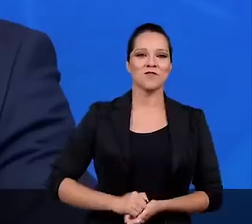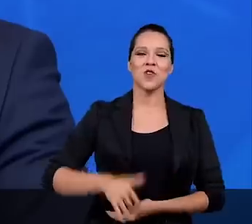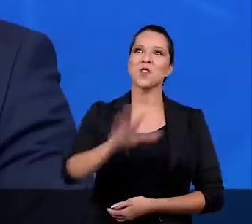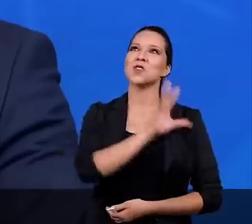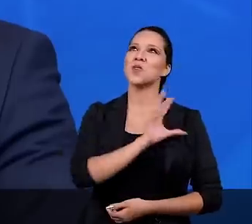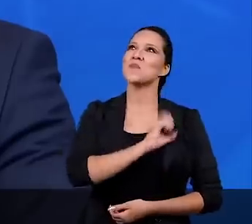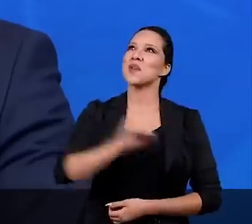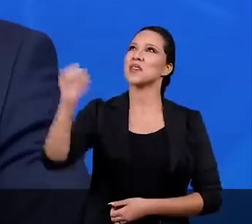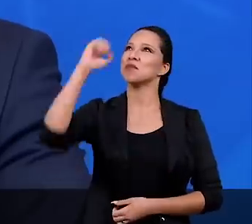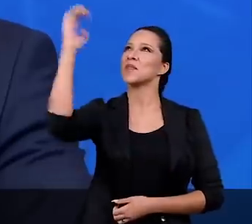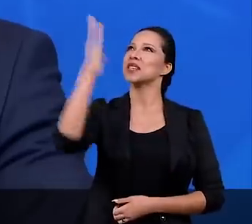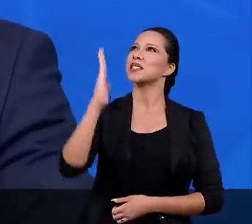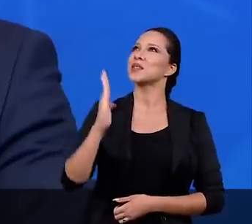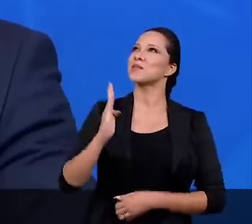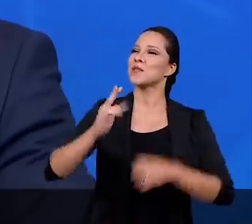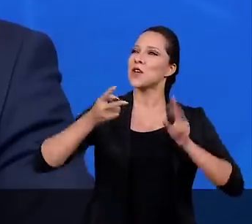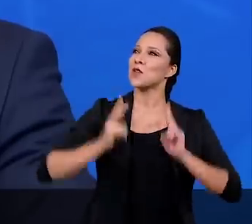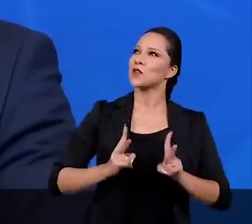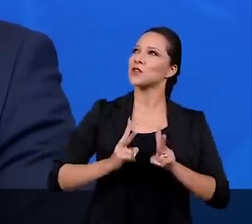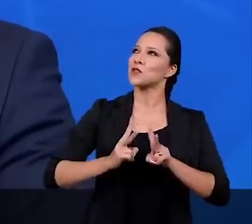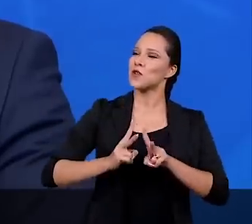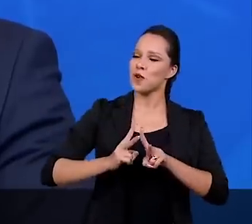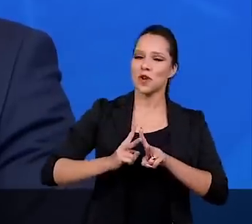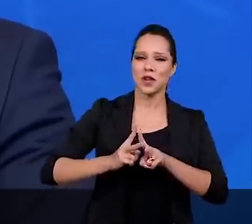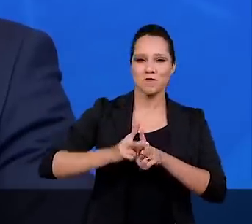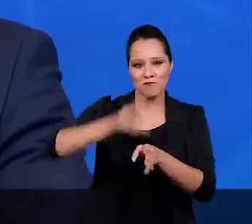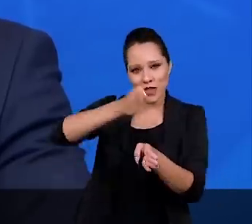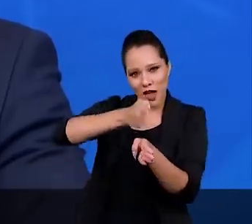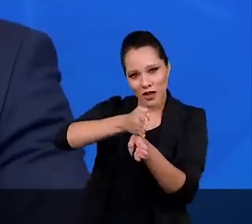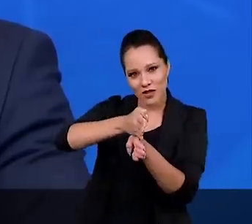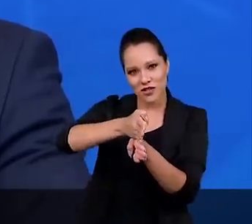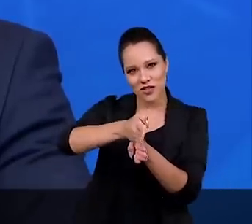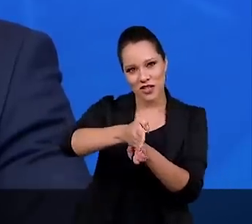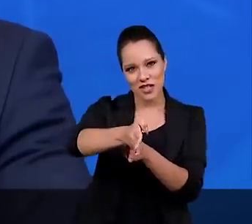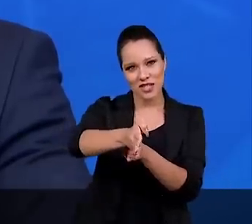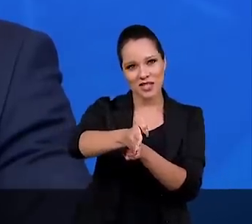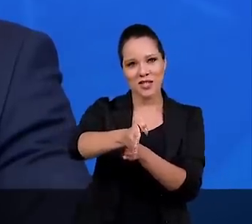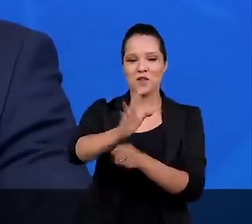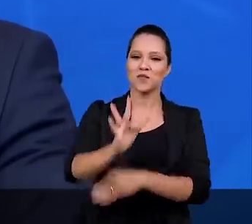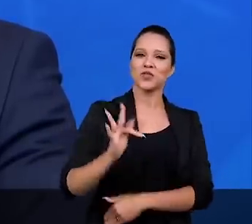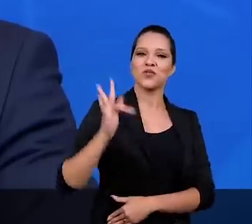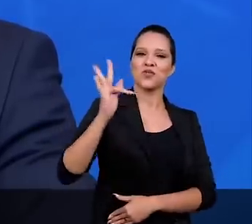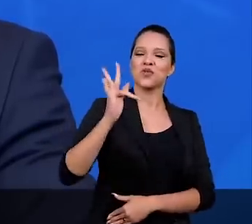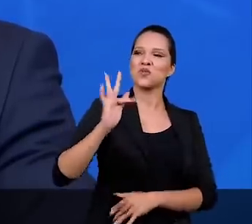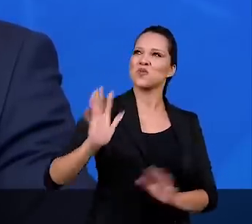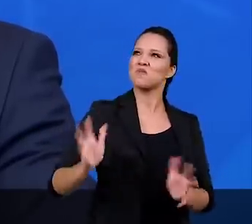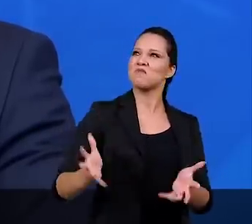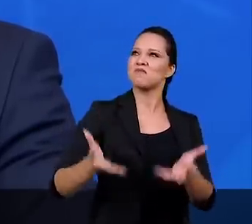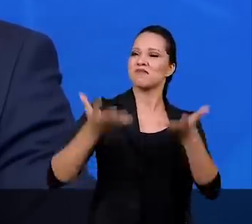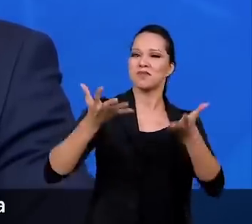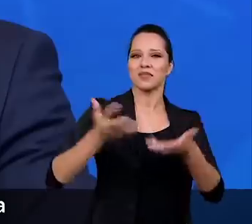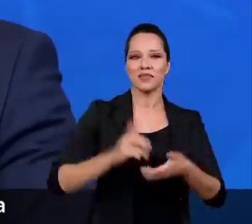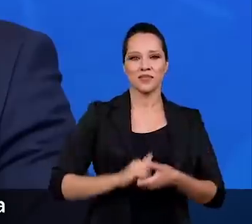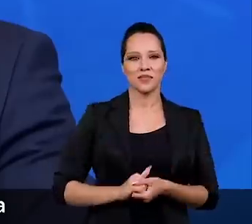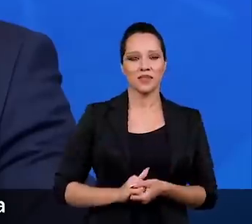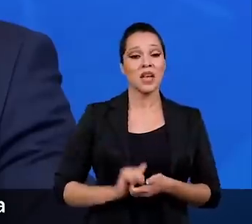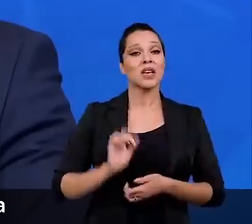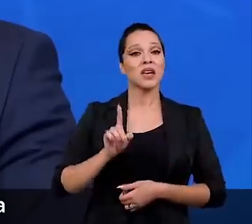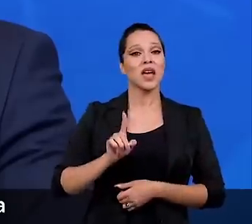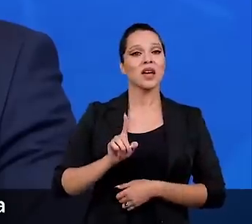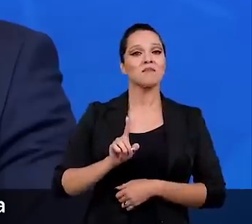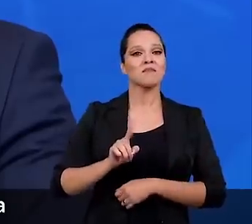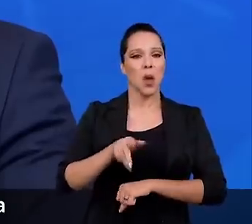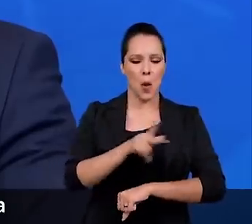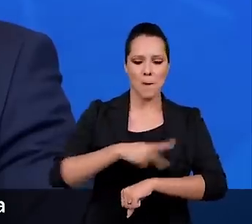amado Brasil continue sua caminhada na direção de seu destino manifesto, tornar-se